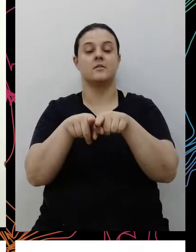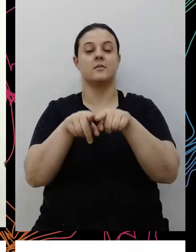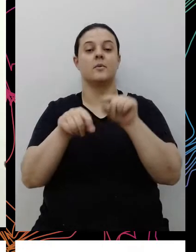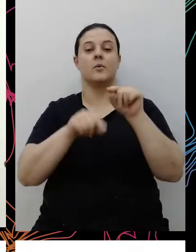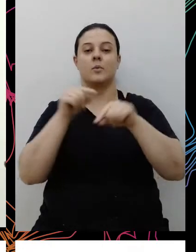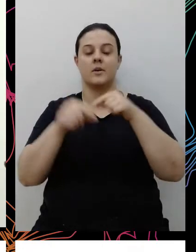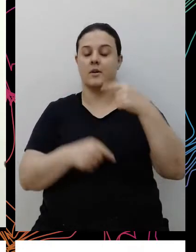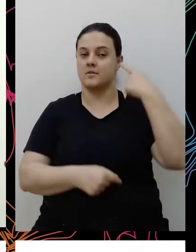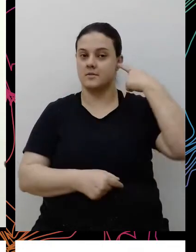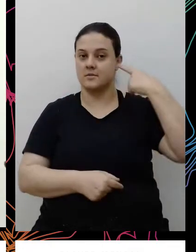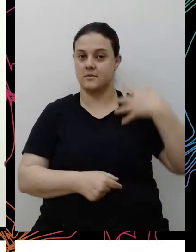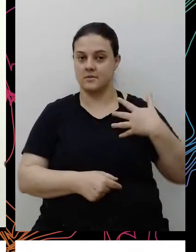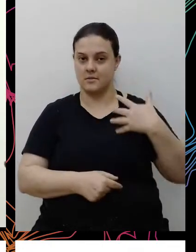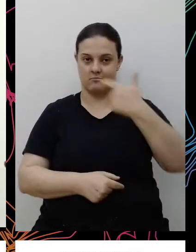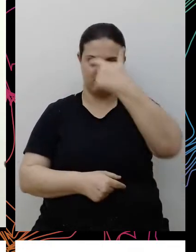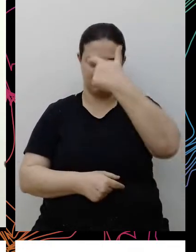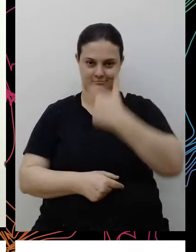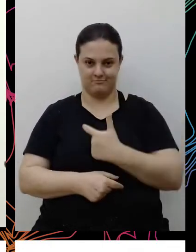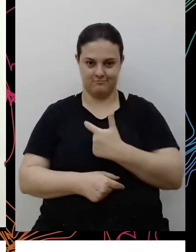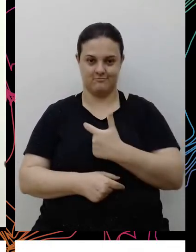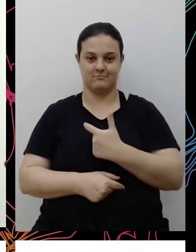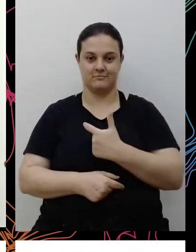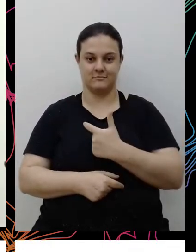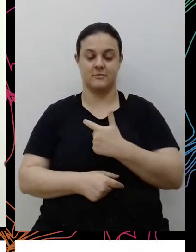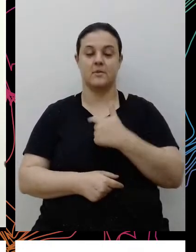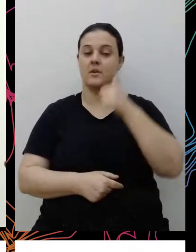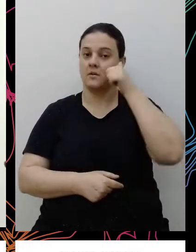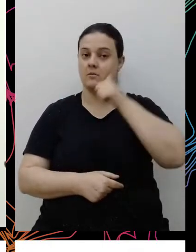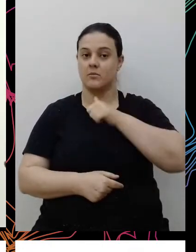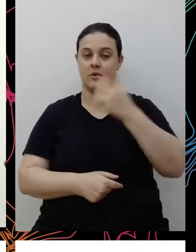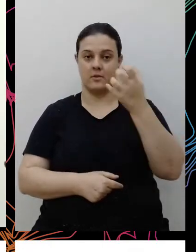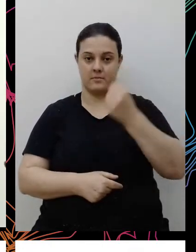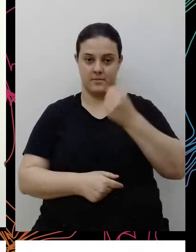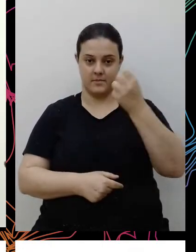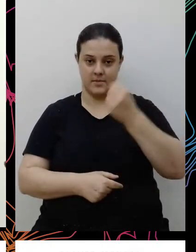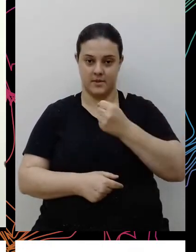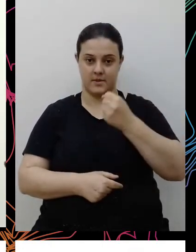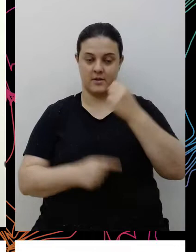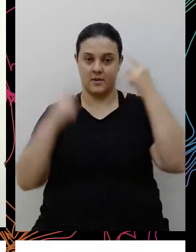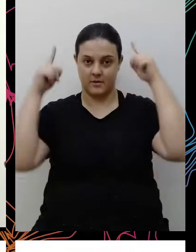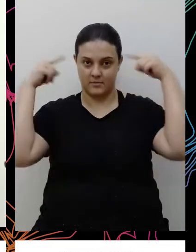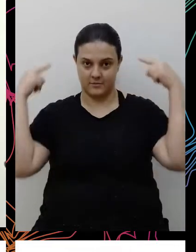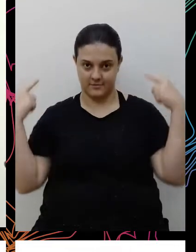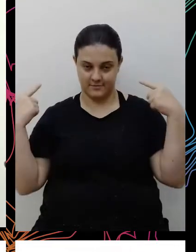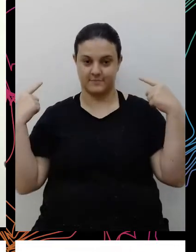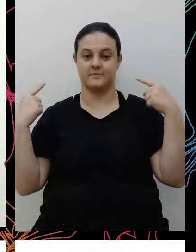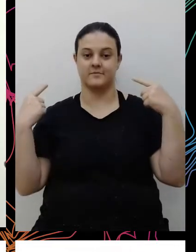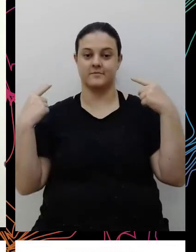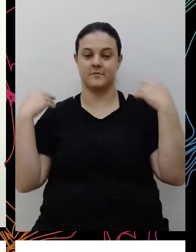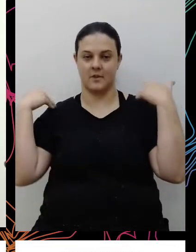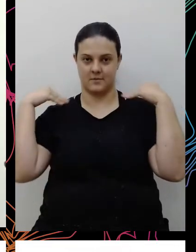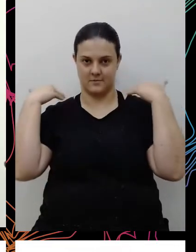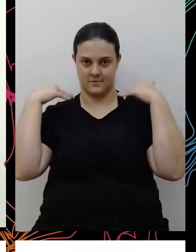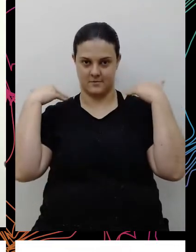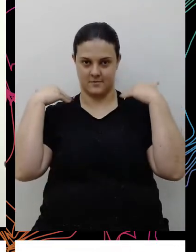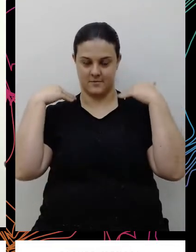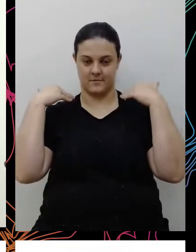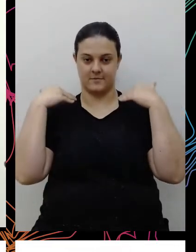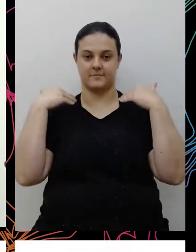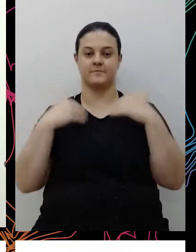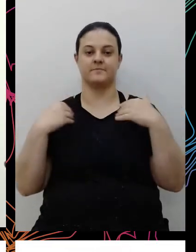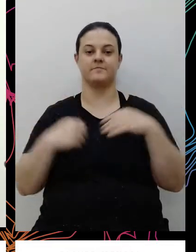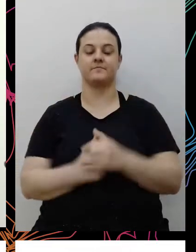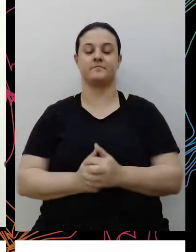-identificação minha. Então sou uma mulher branca, de cabelos enrolados, até mais ou menos o pescoço, aqui o